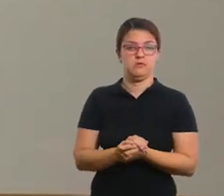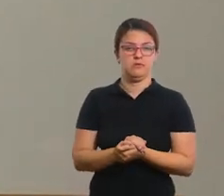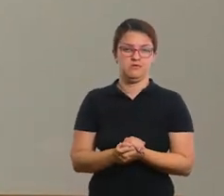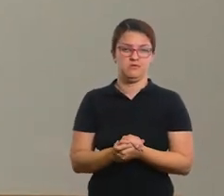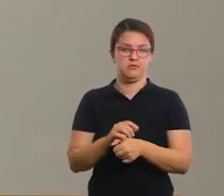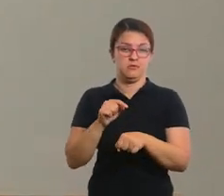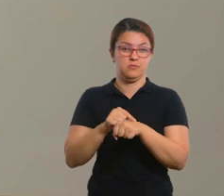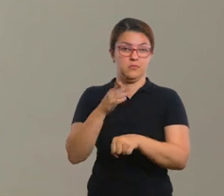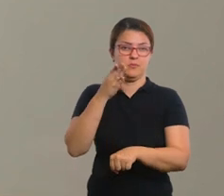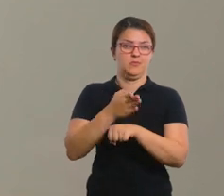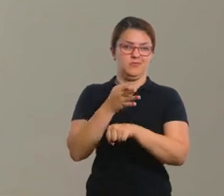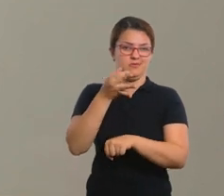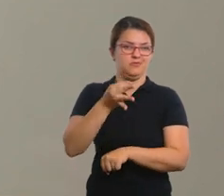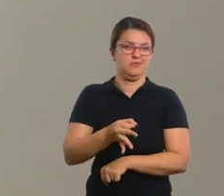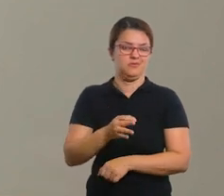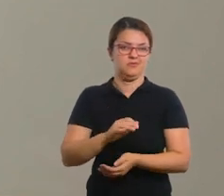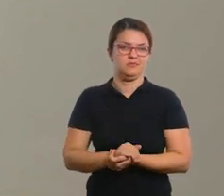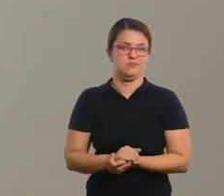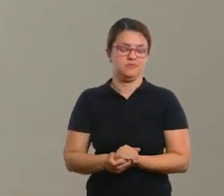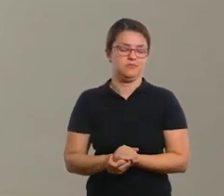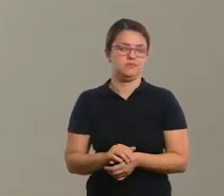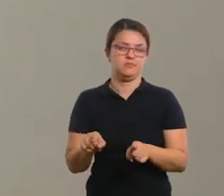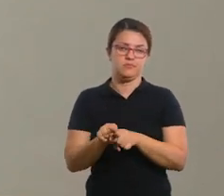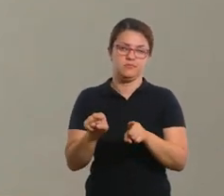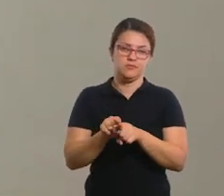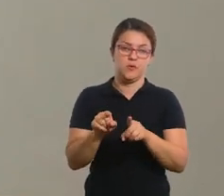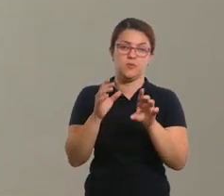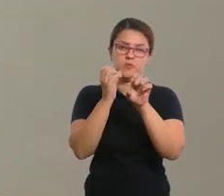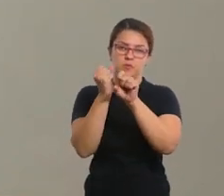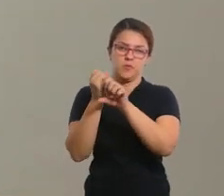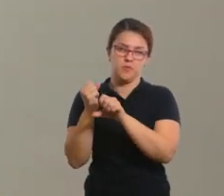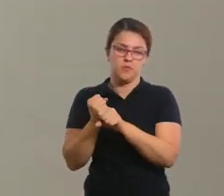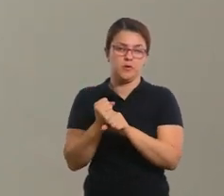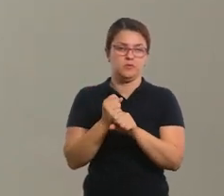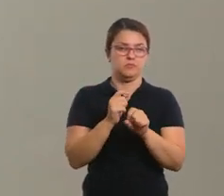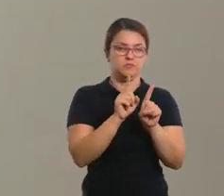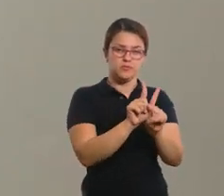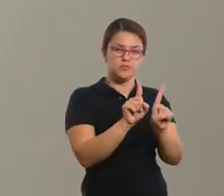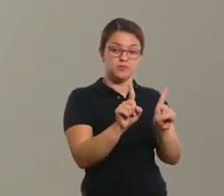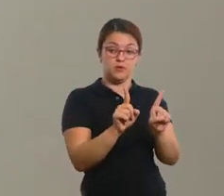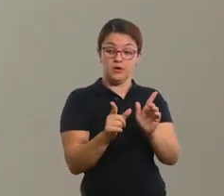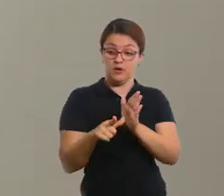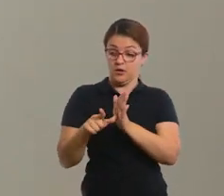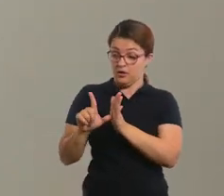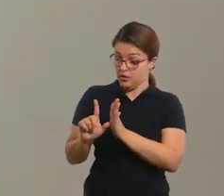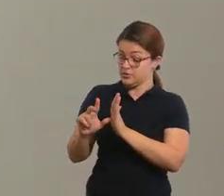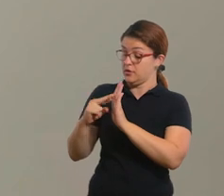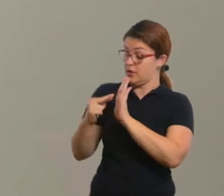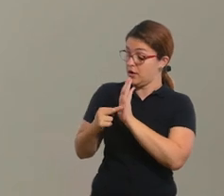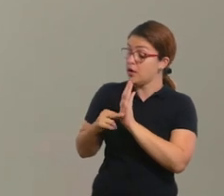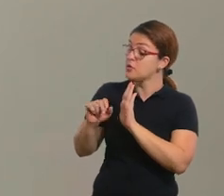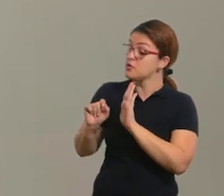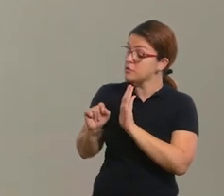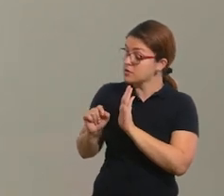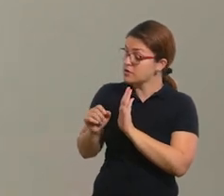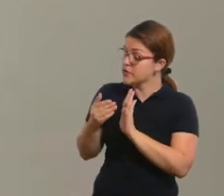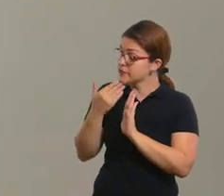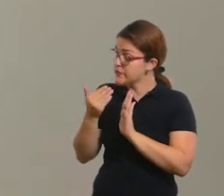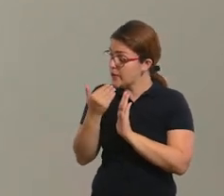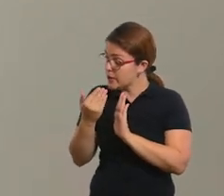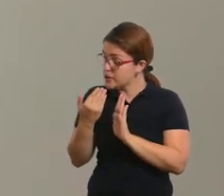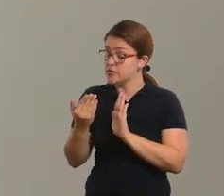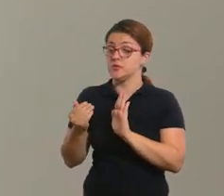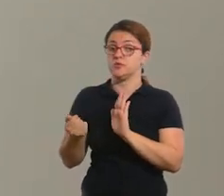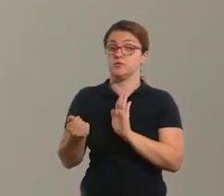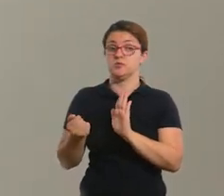bexiga até derrubar a garrafa certa, tá? Ou também você pode colocar pontuação na garrafa. Senta com ele antes e define. O